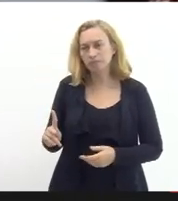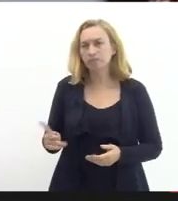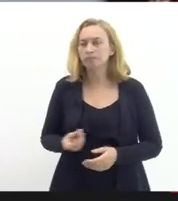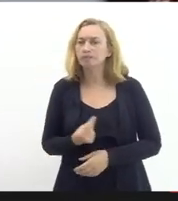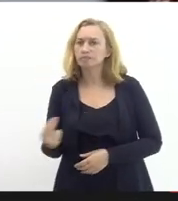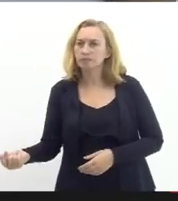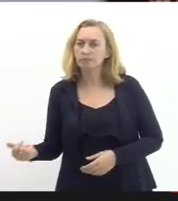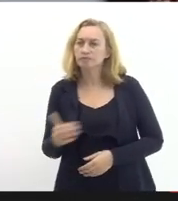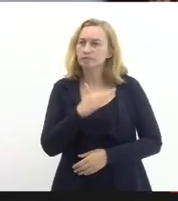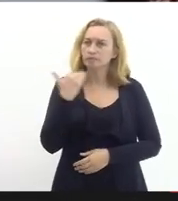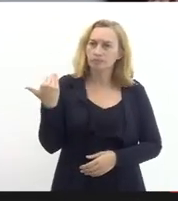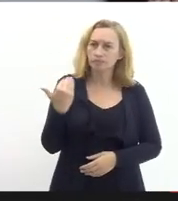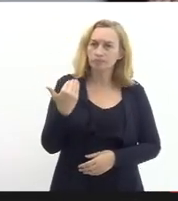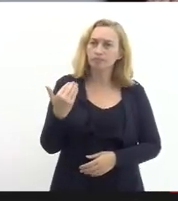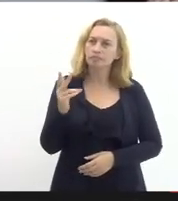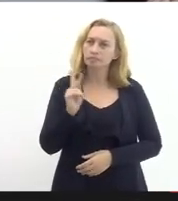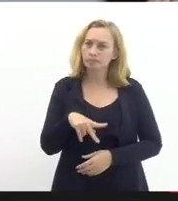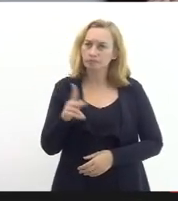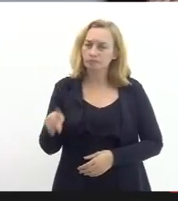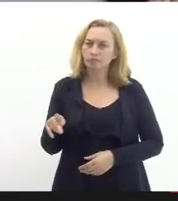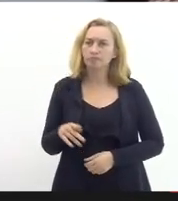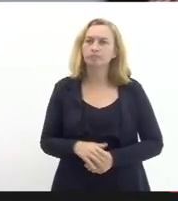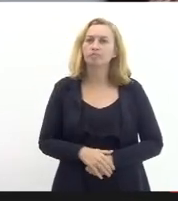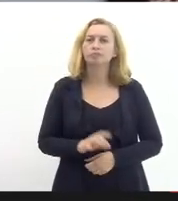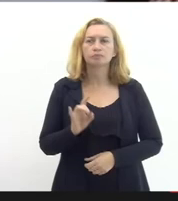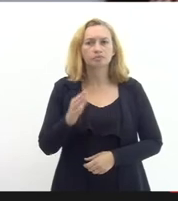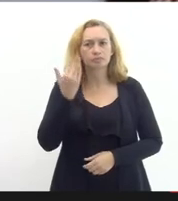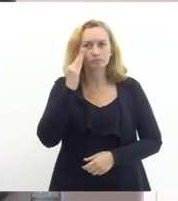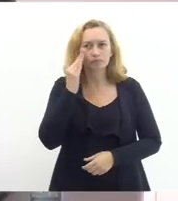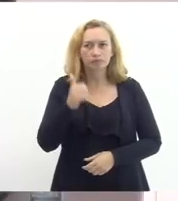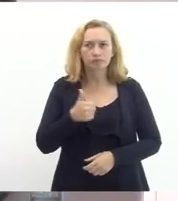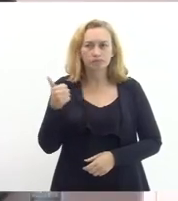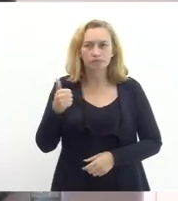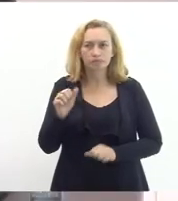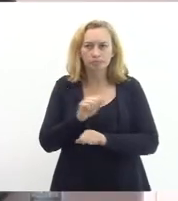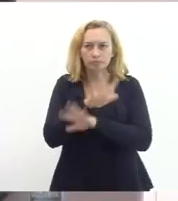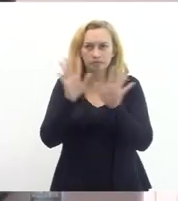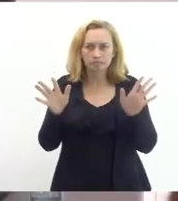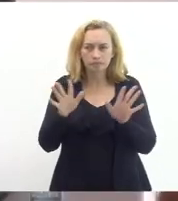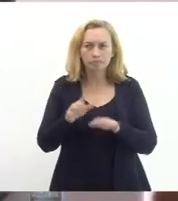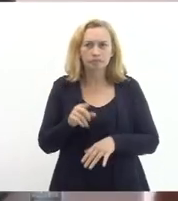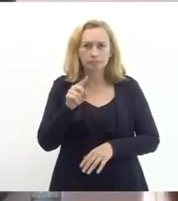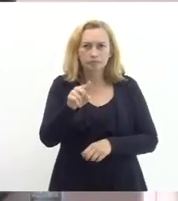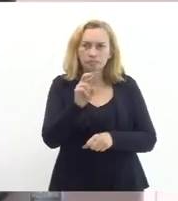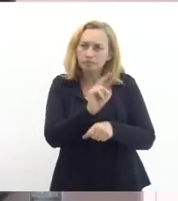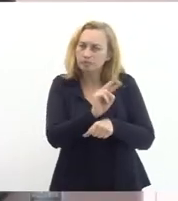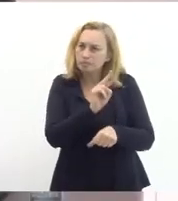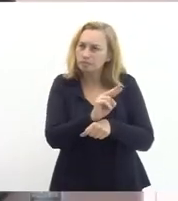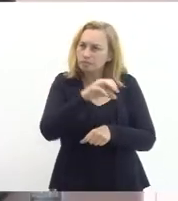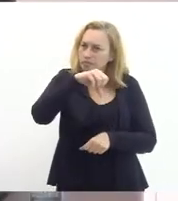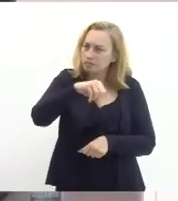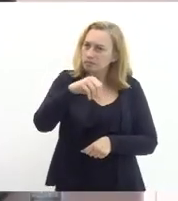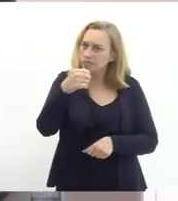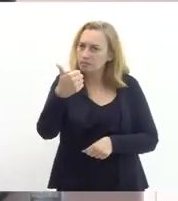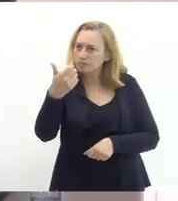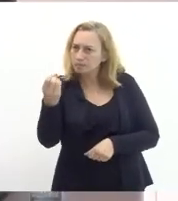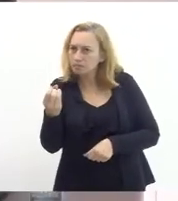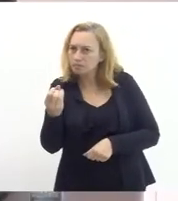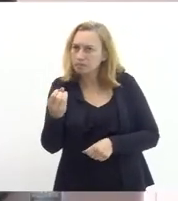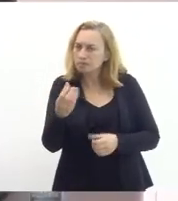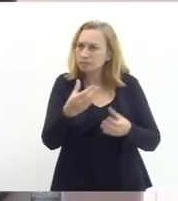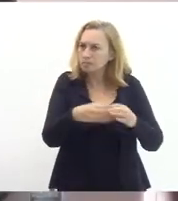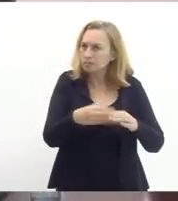demissões e falecimentos no cargo de professor então só para entender para ficar bem claro esses inspetores 910 do concurso de 2013